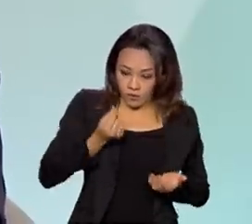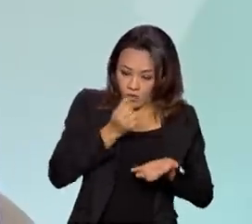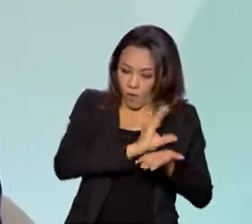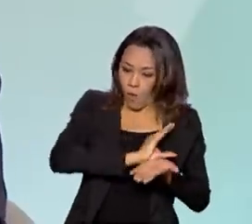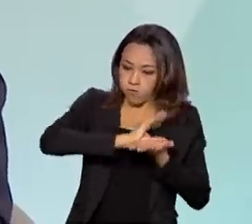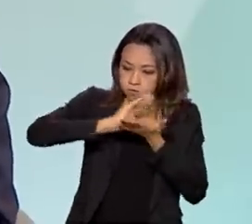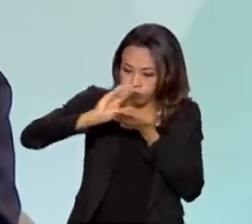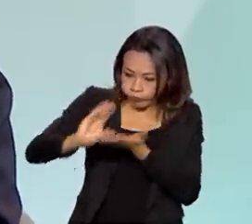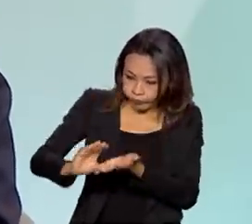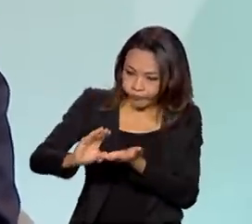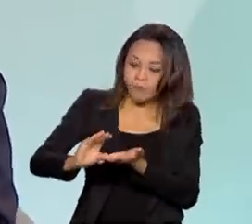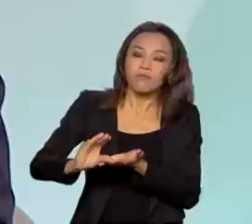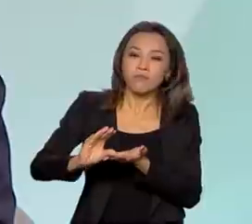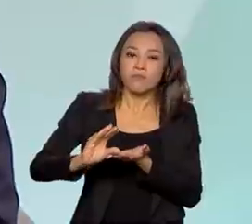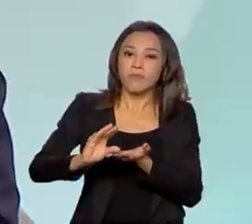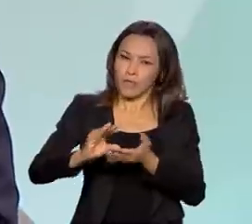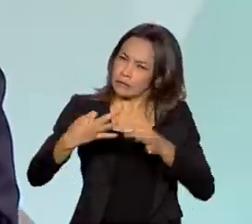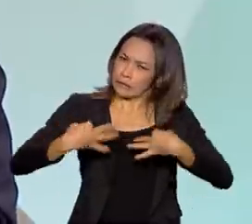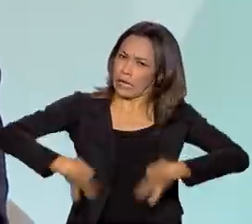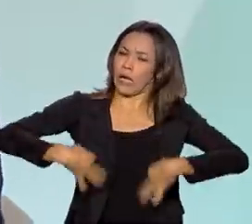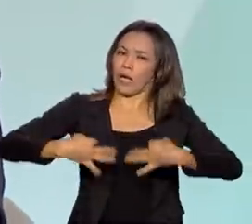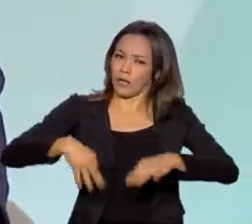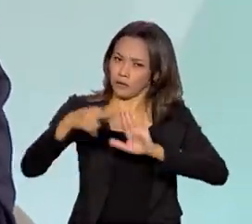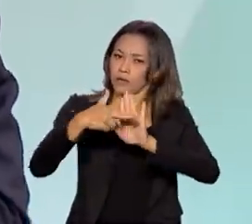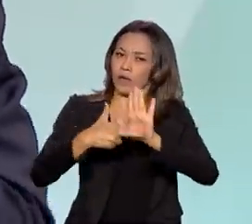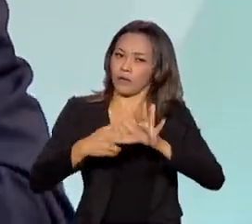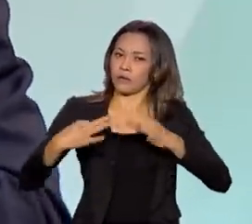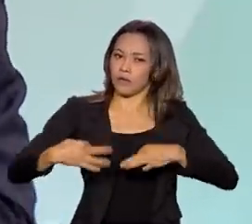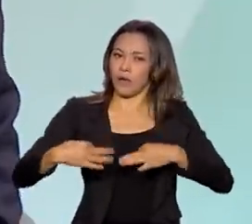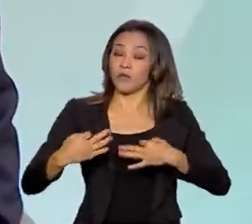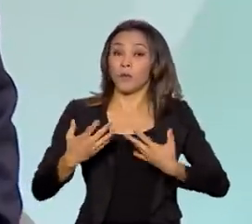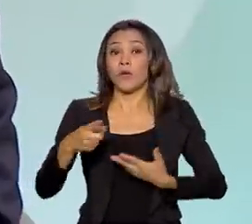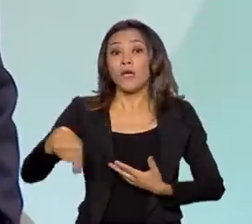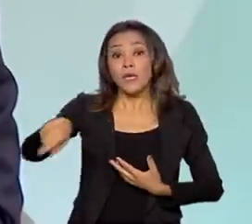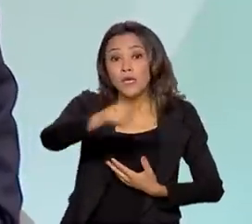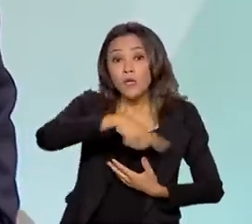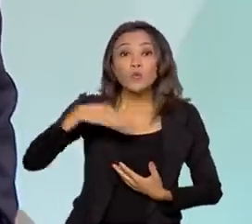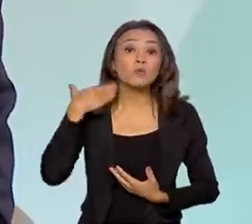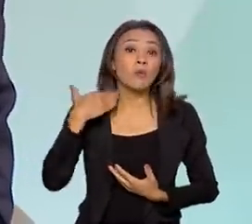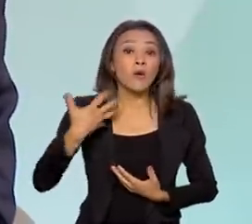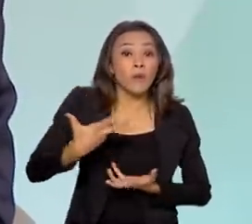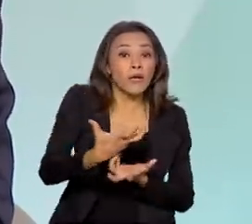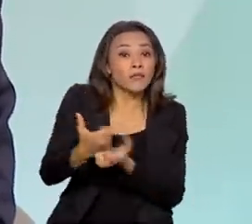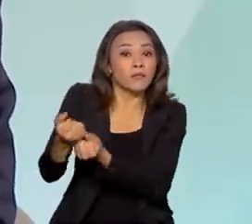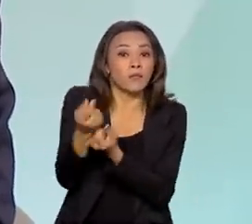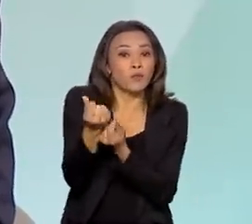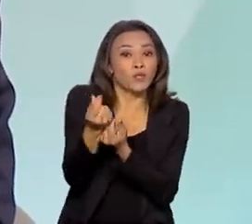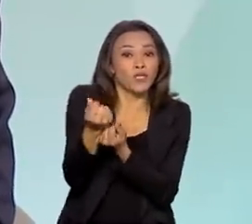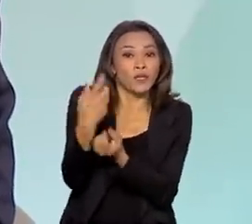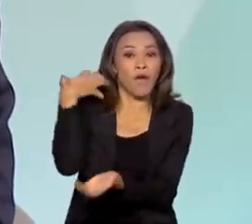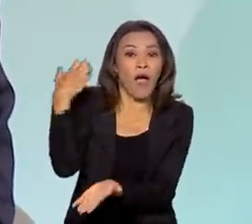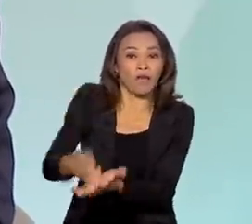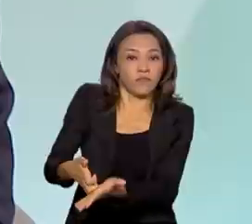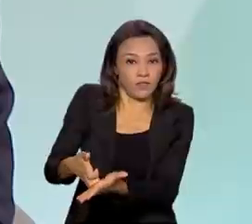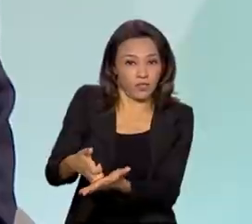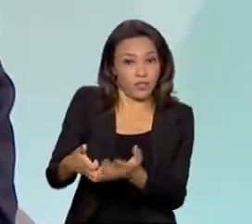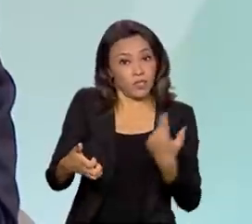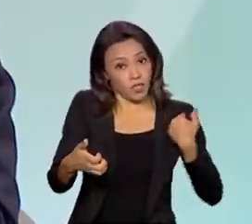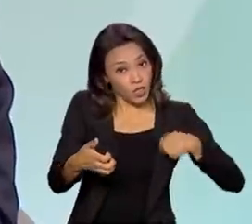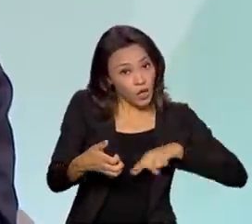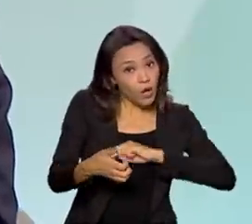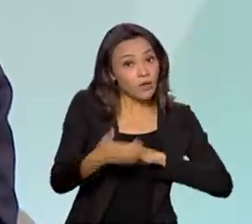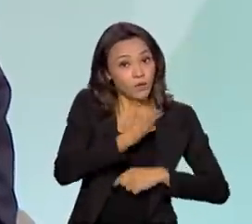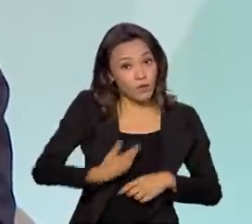o spread bancário corretamente, só que eles recebiam à vista. Então, nós tínhamos um teto até onde nós podíamos ir.